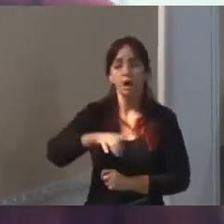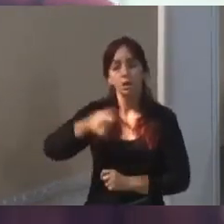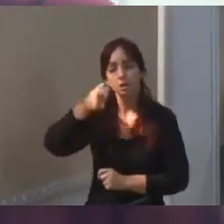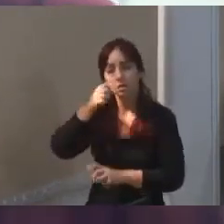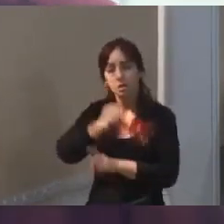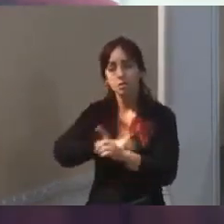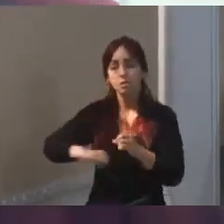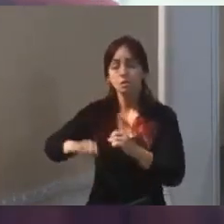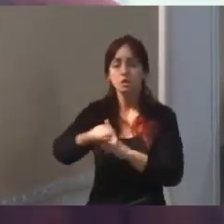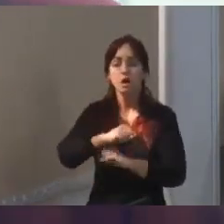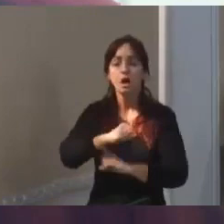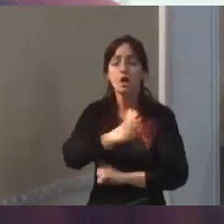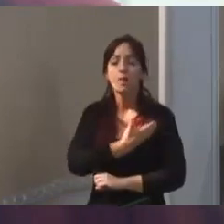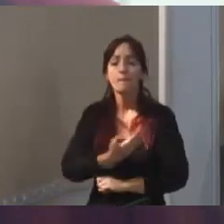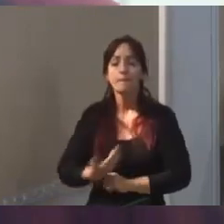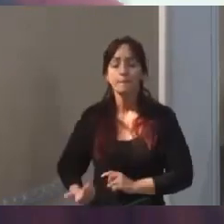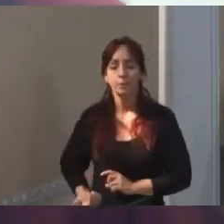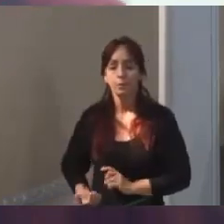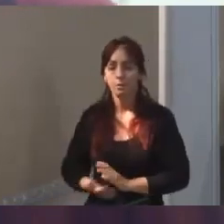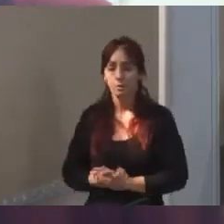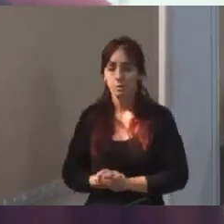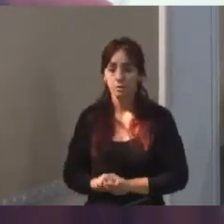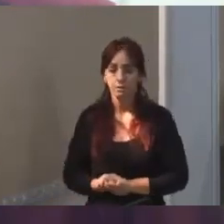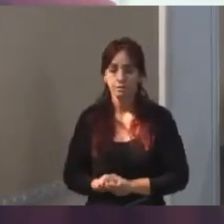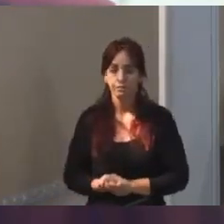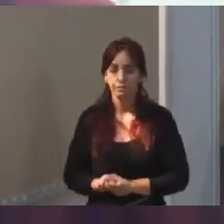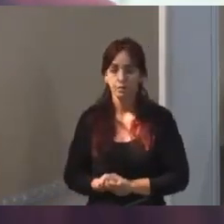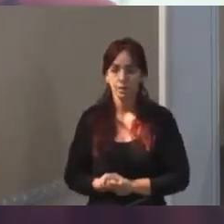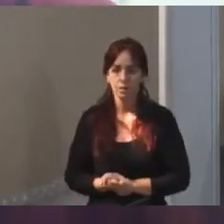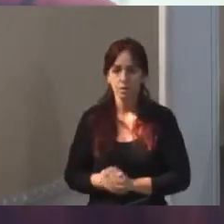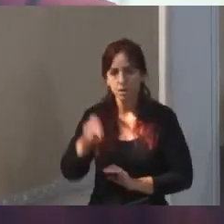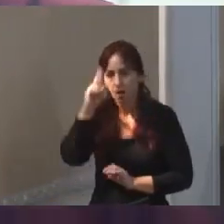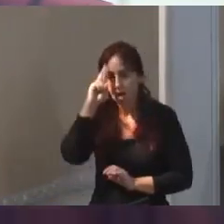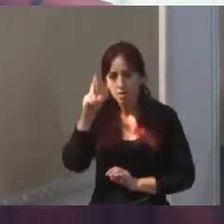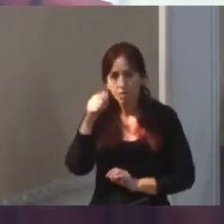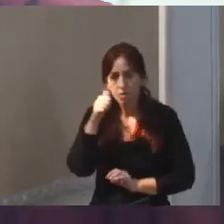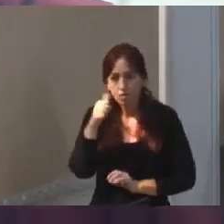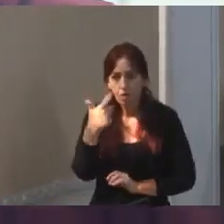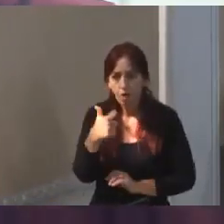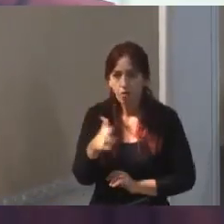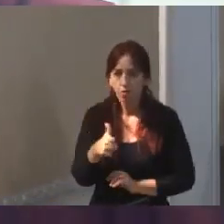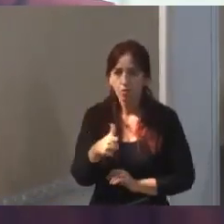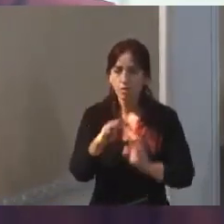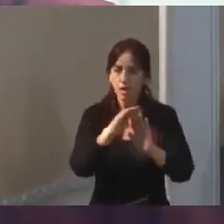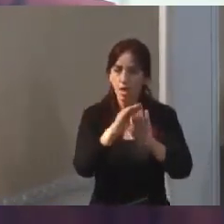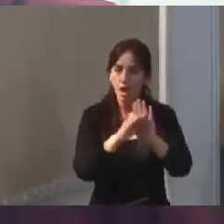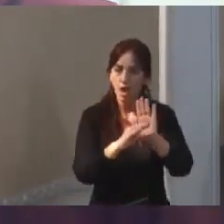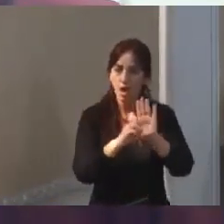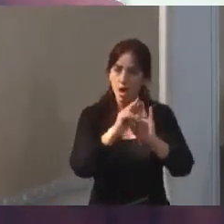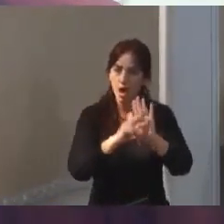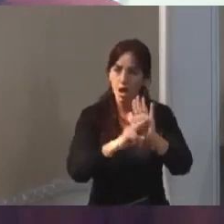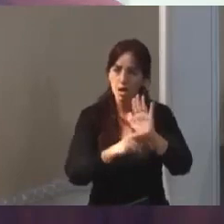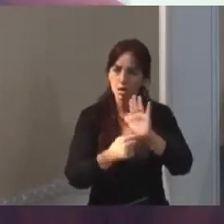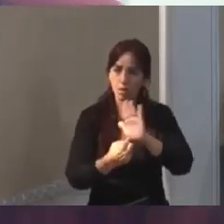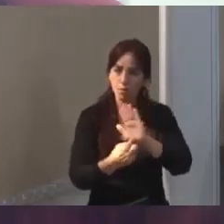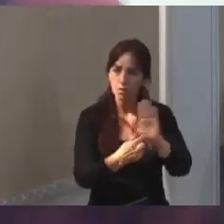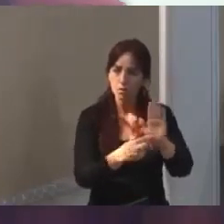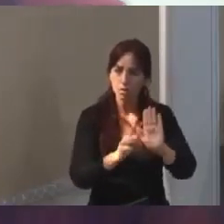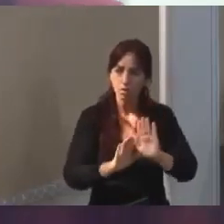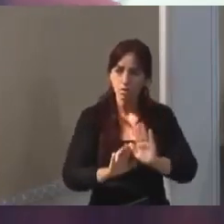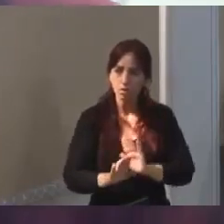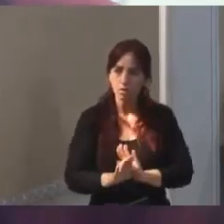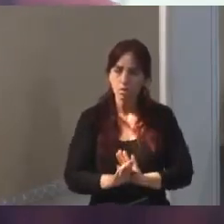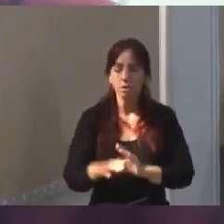Públicos. A senhora não tem a relação, então, de quais são fáceis para nos falar aqui na região? Não,